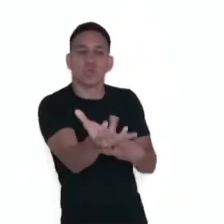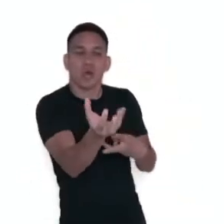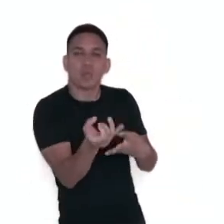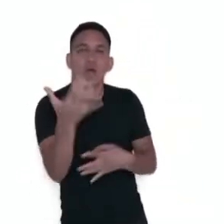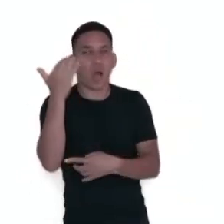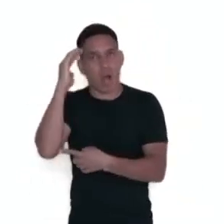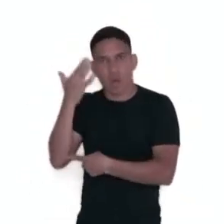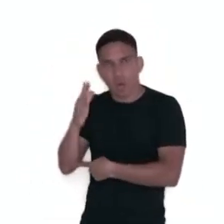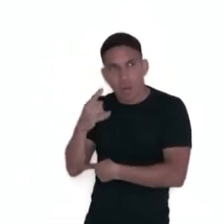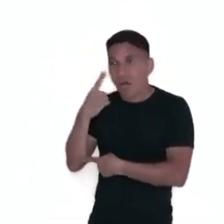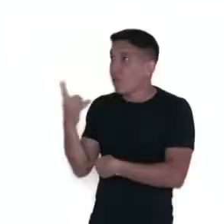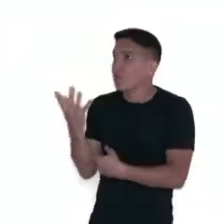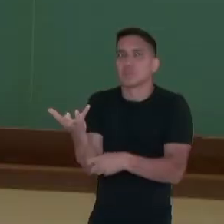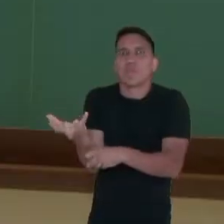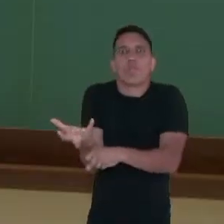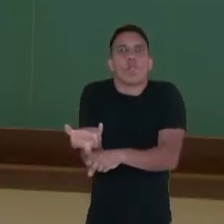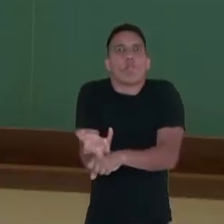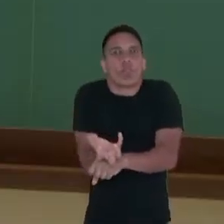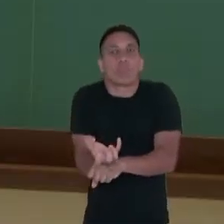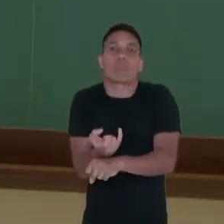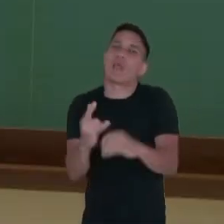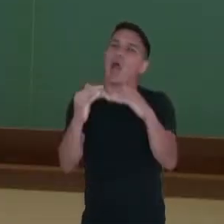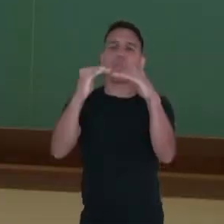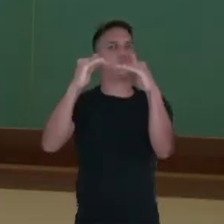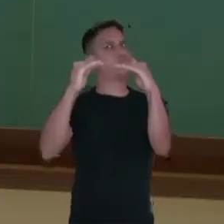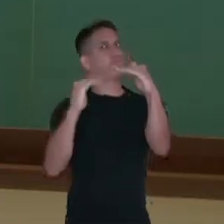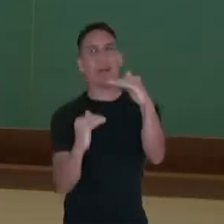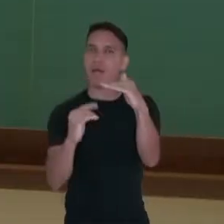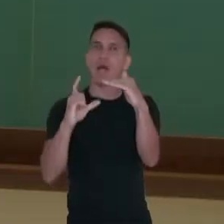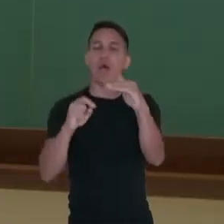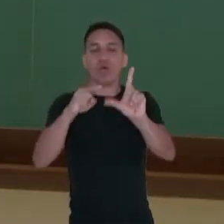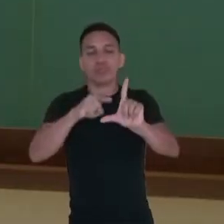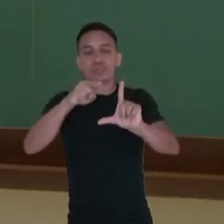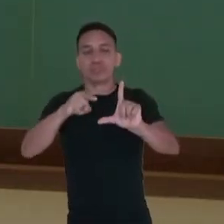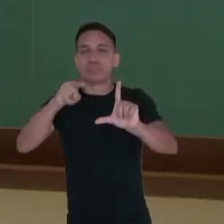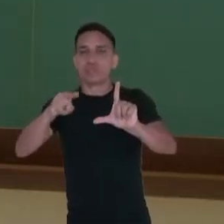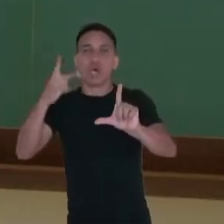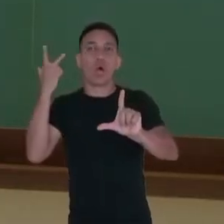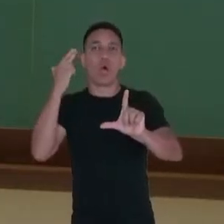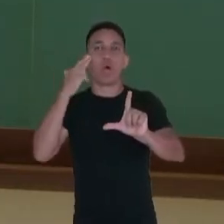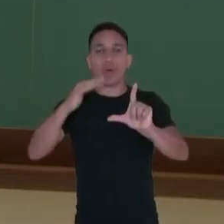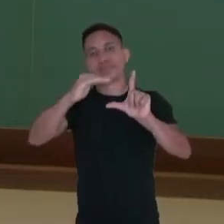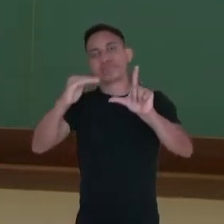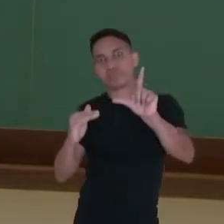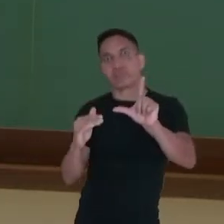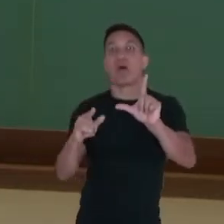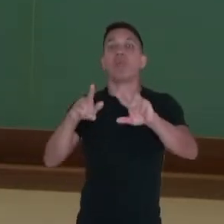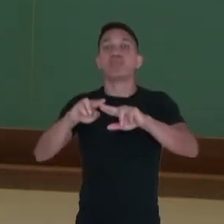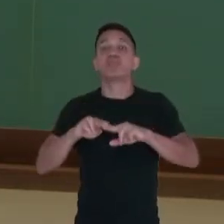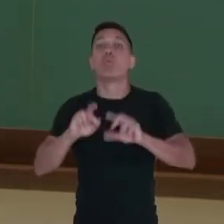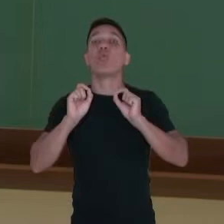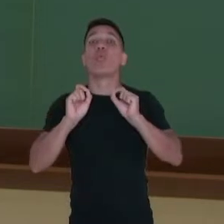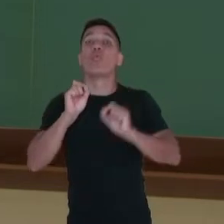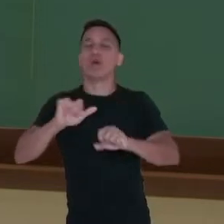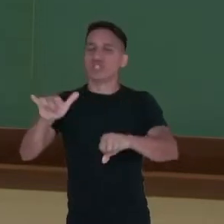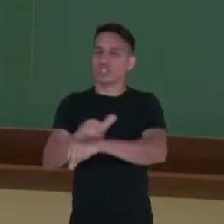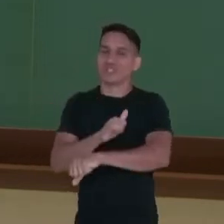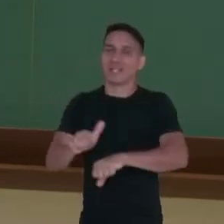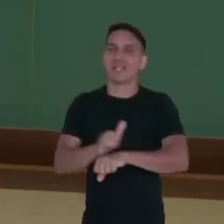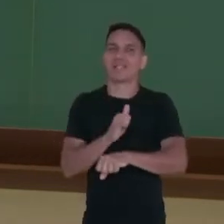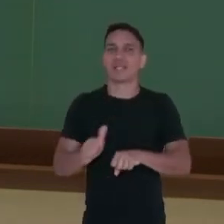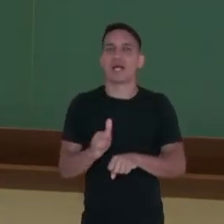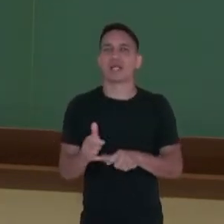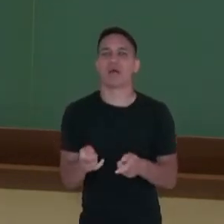seca aqui, muito, muito abaixo do seu nível normal, o que levou a medidas como rodízio no